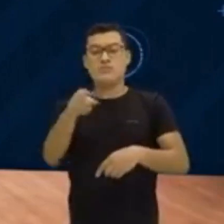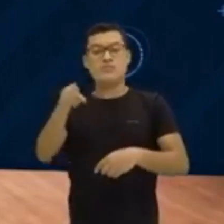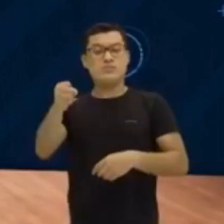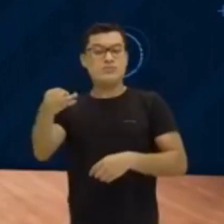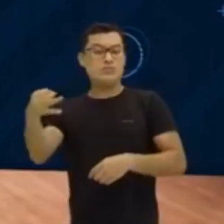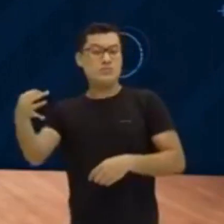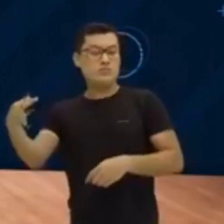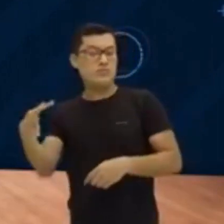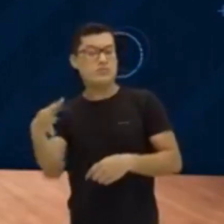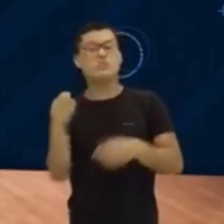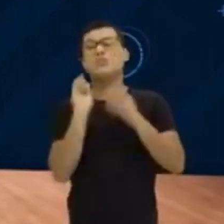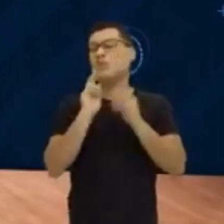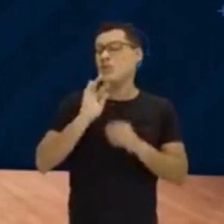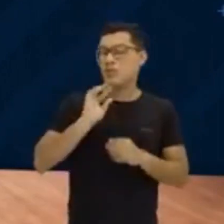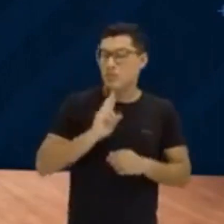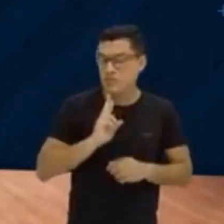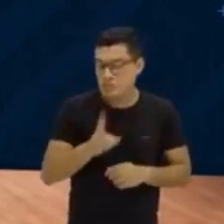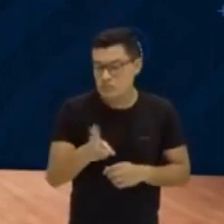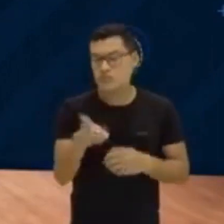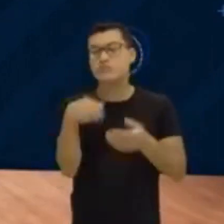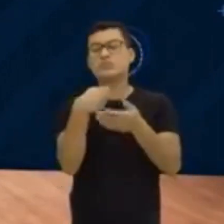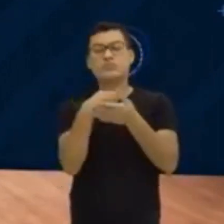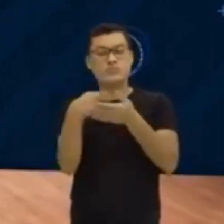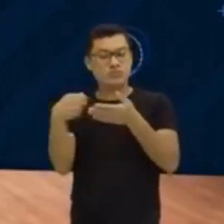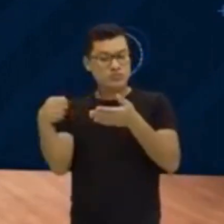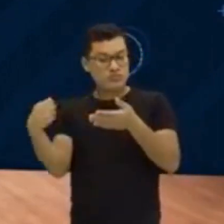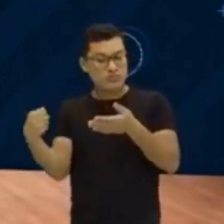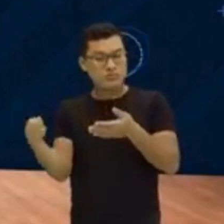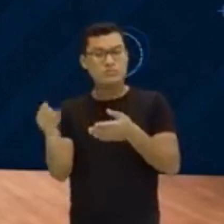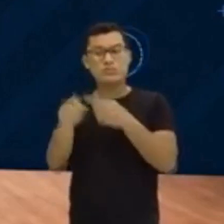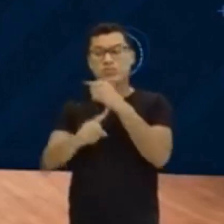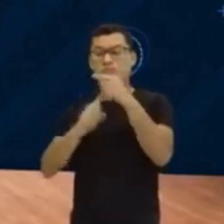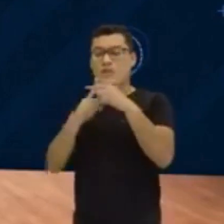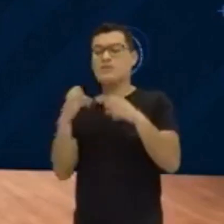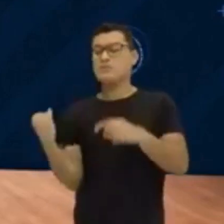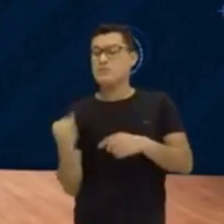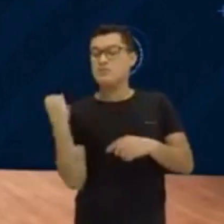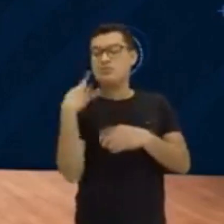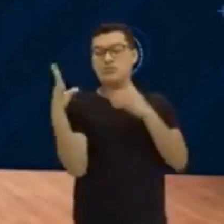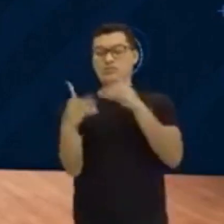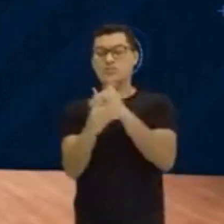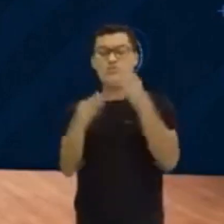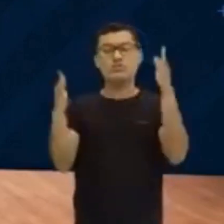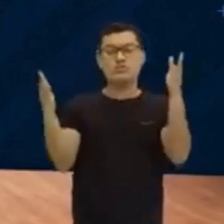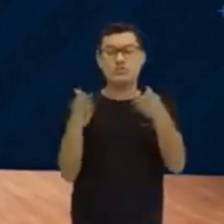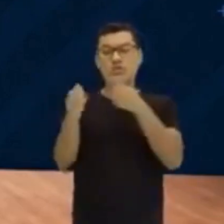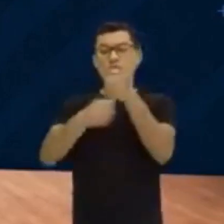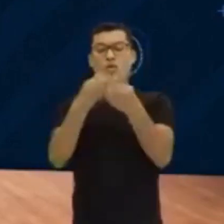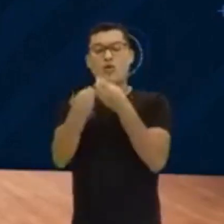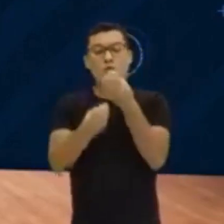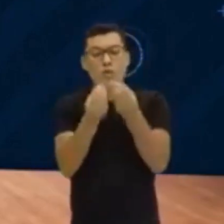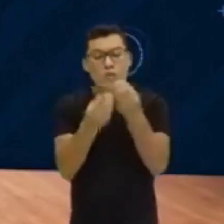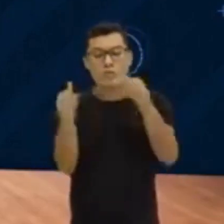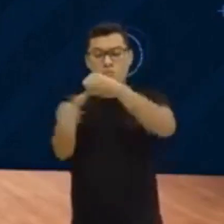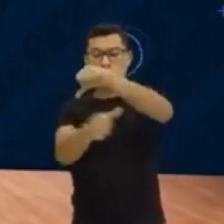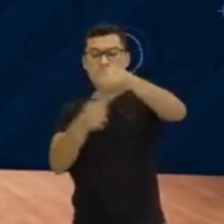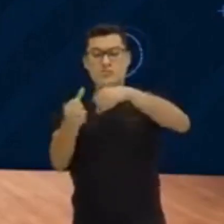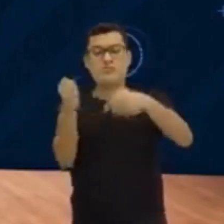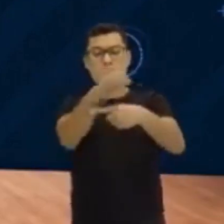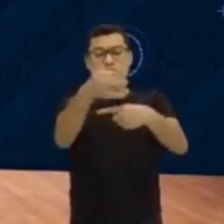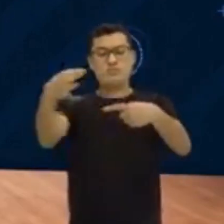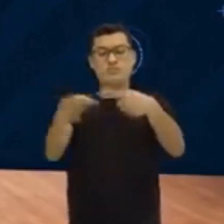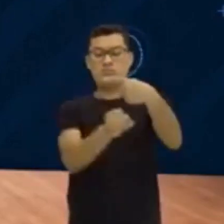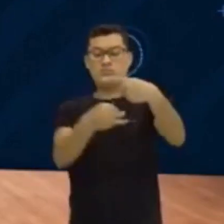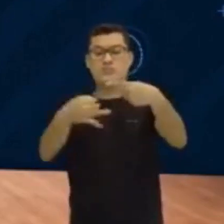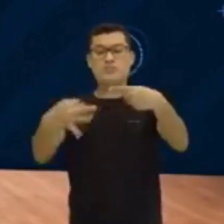transformar um decimal pra fração? Também dá. E o mais importante desse nosso encontro de hoje, como transformar dízima em fração, que a vai